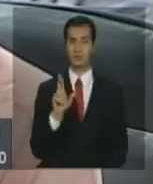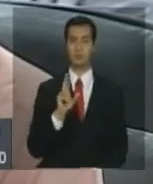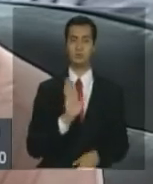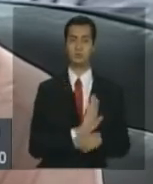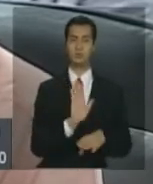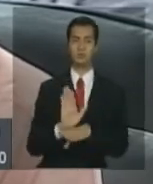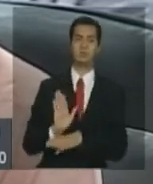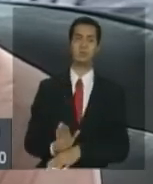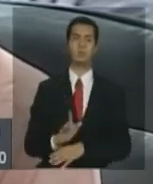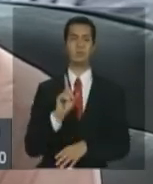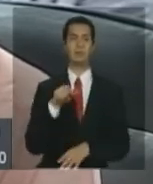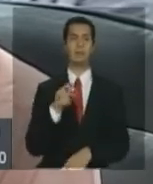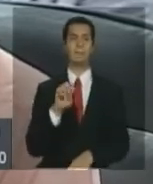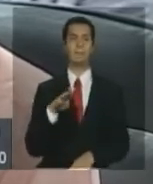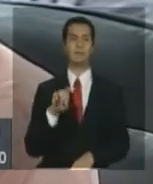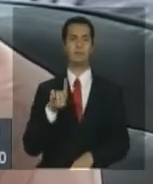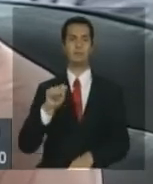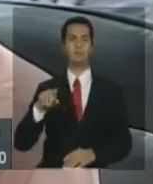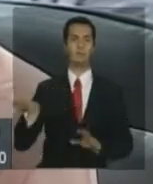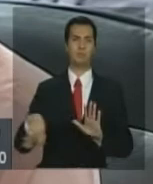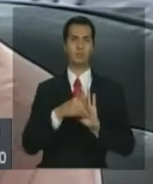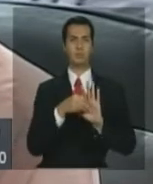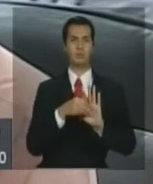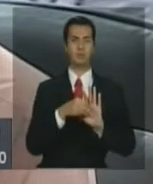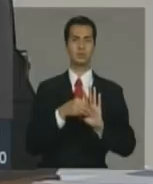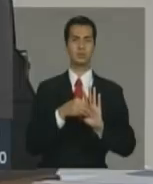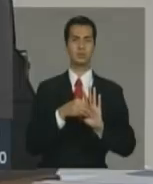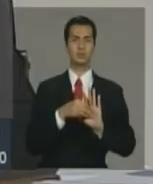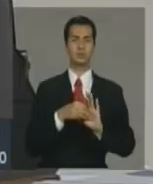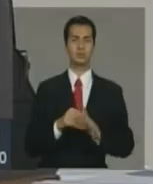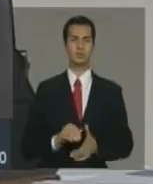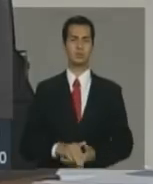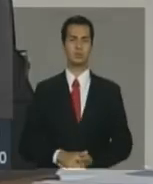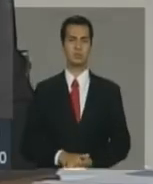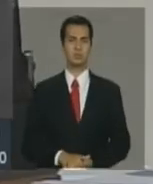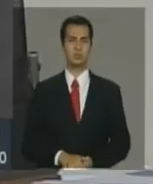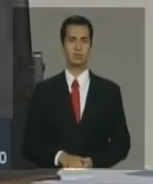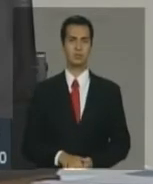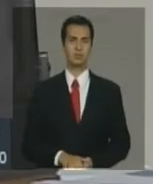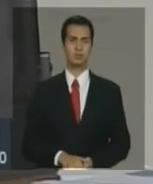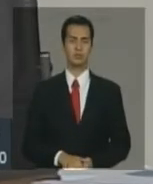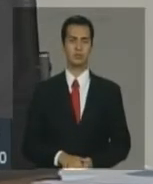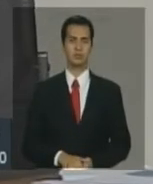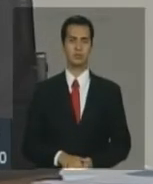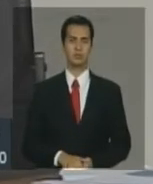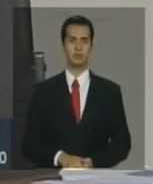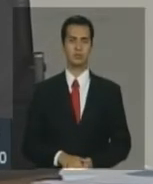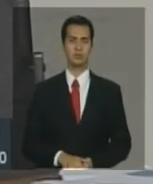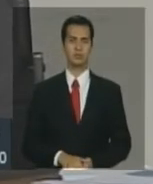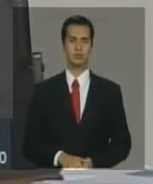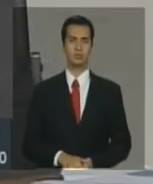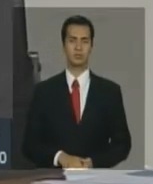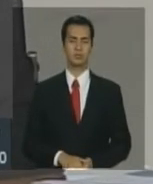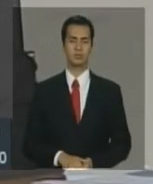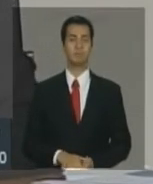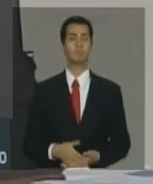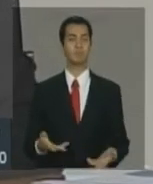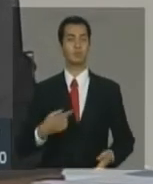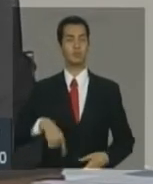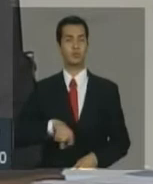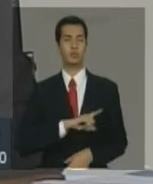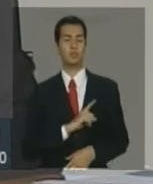superávit primário, para resultado fiscal, por causa dessa liberação de emendas? Todos os nossos gastos estão